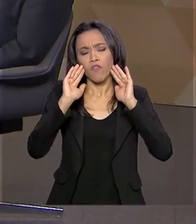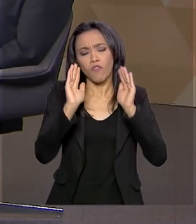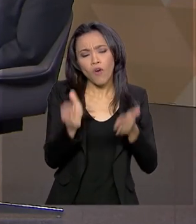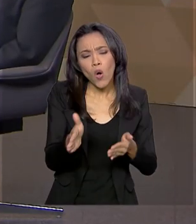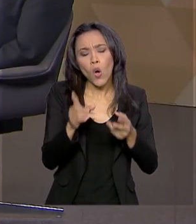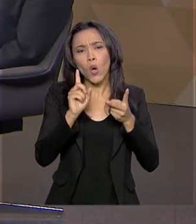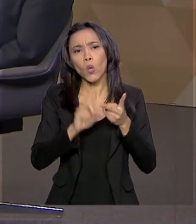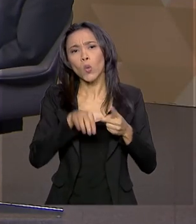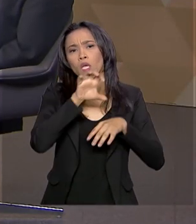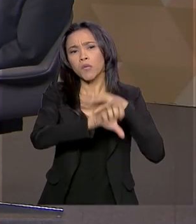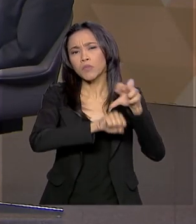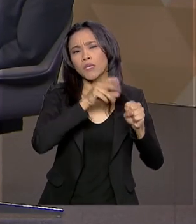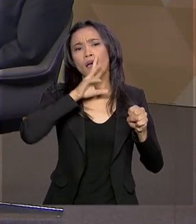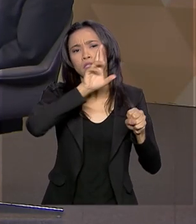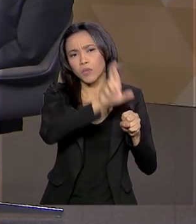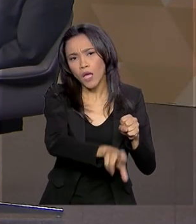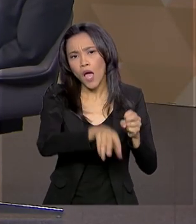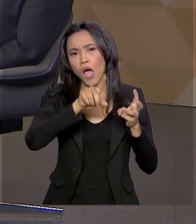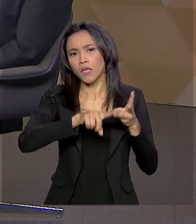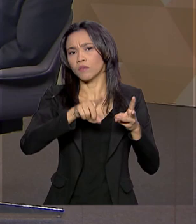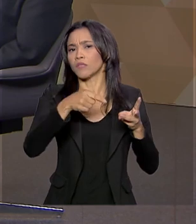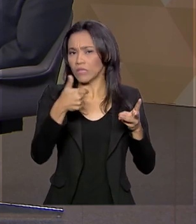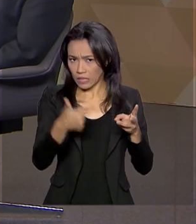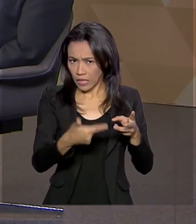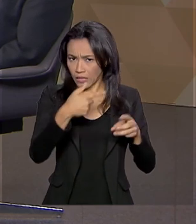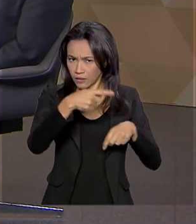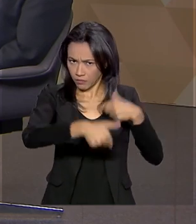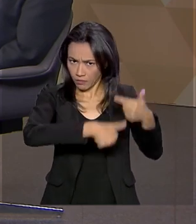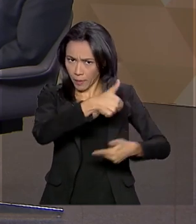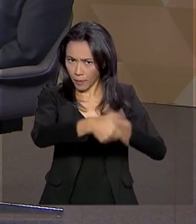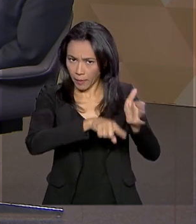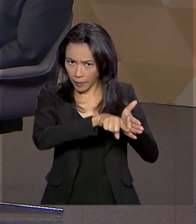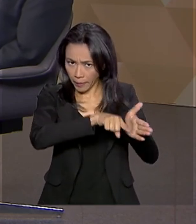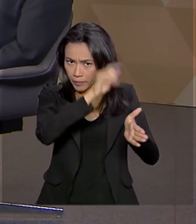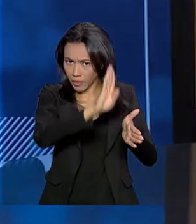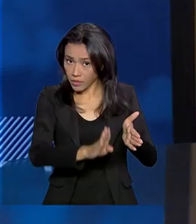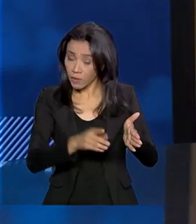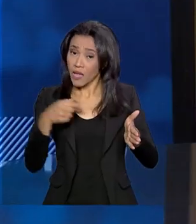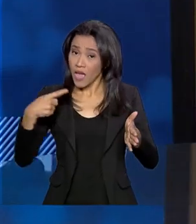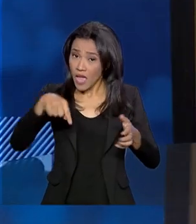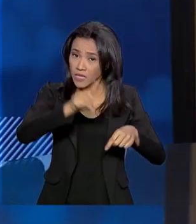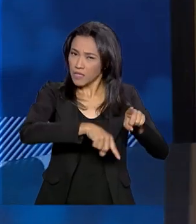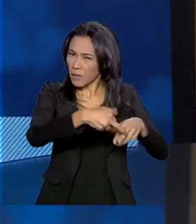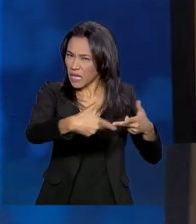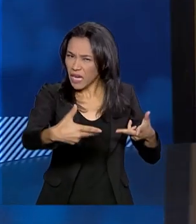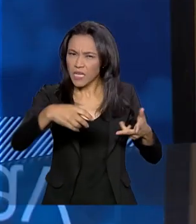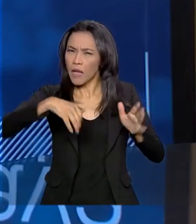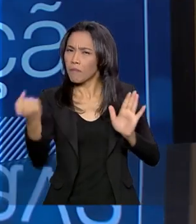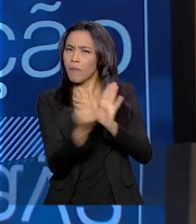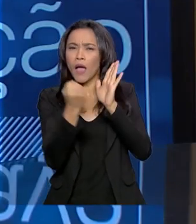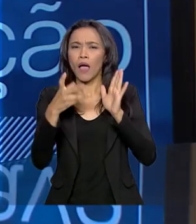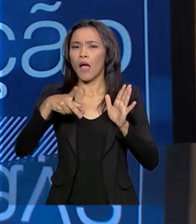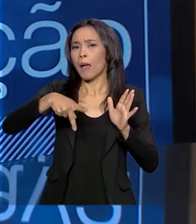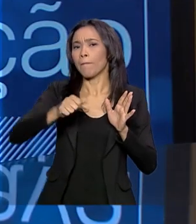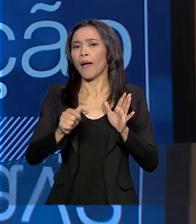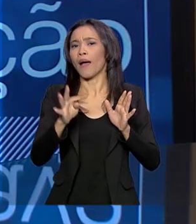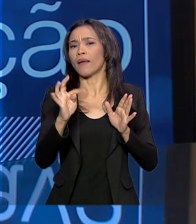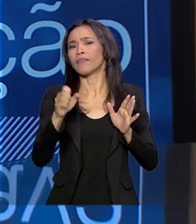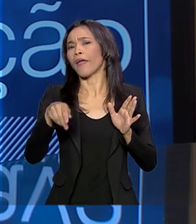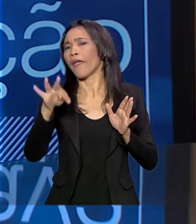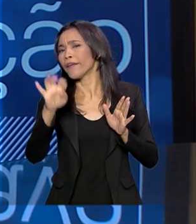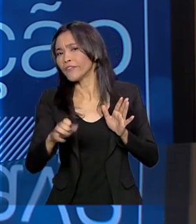busca de resultados e produtos nessa produção científica brasileira. Esses produtos seriam o quê? Patentes, softwares?